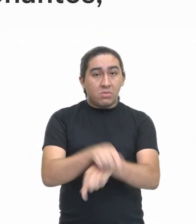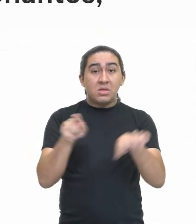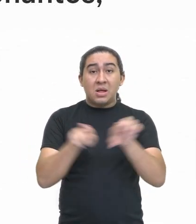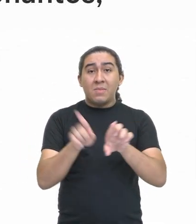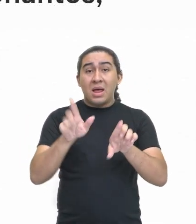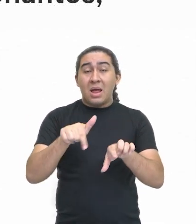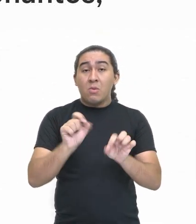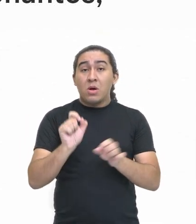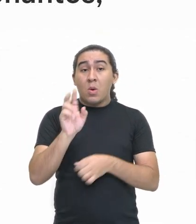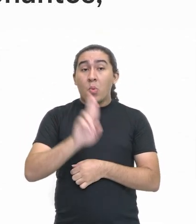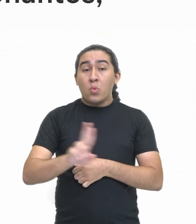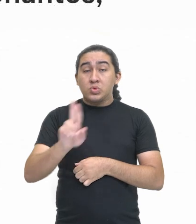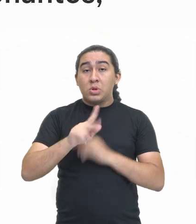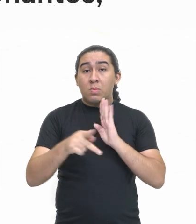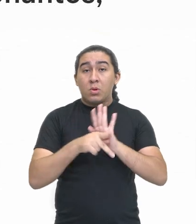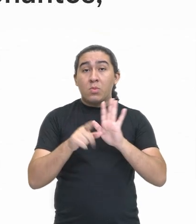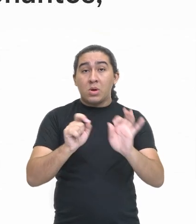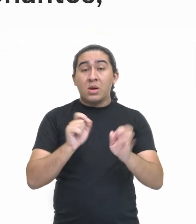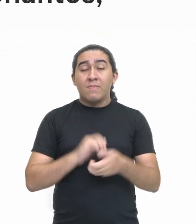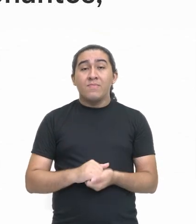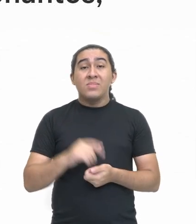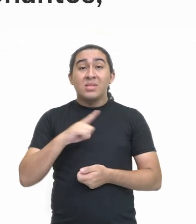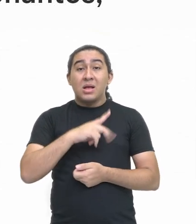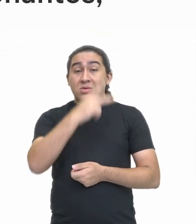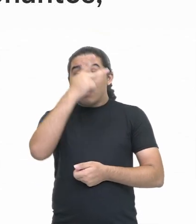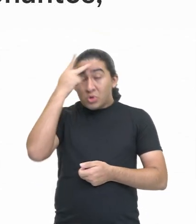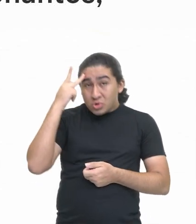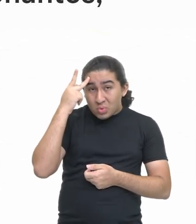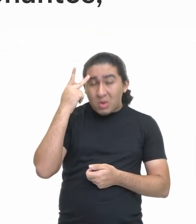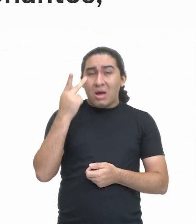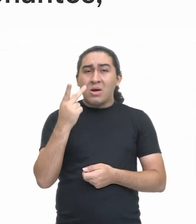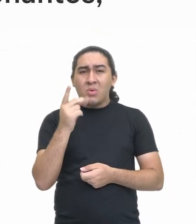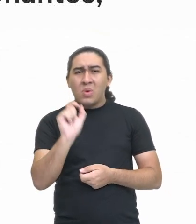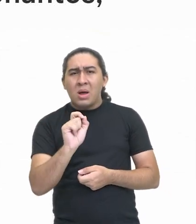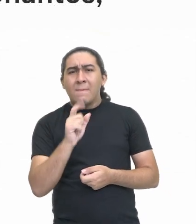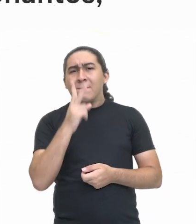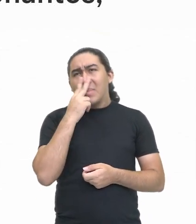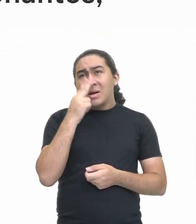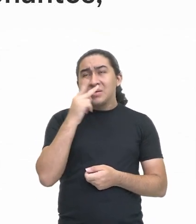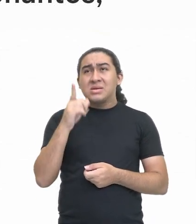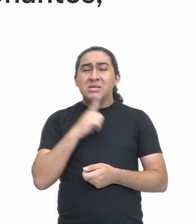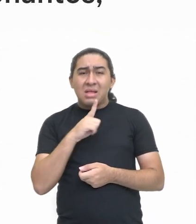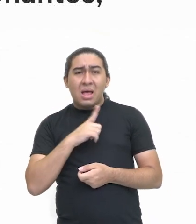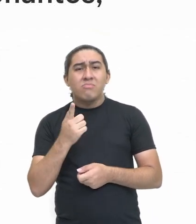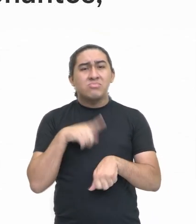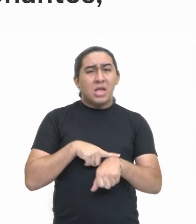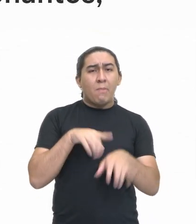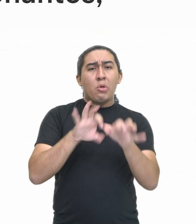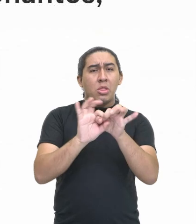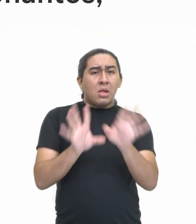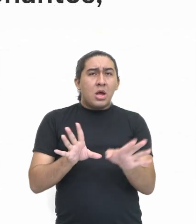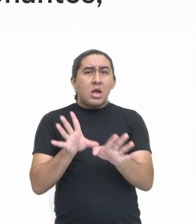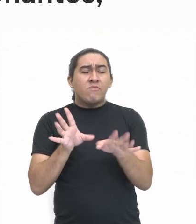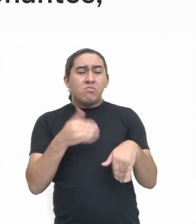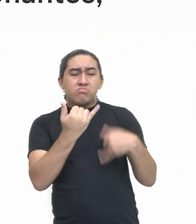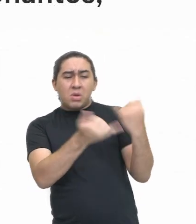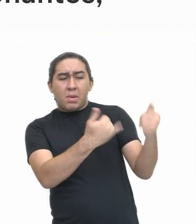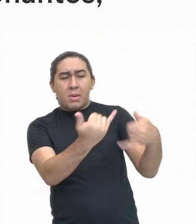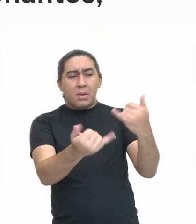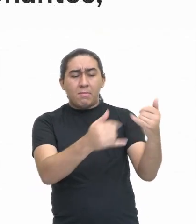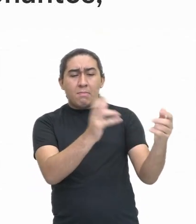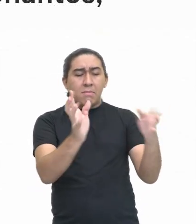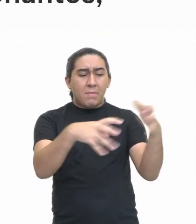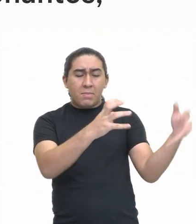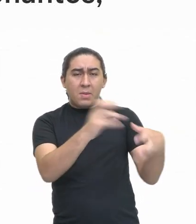era utilizada pra entretenimento, ou seja, pra fazer as pessoas se distraírem com alguma coisa, que elas se divertiam